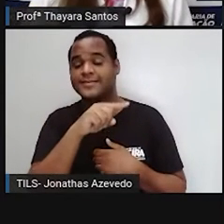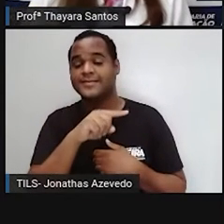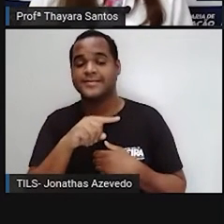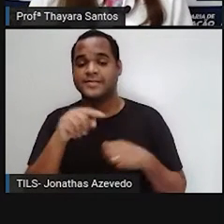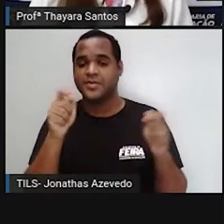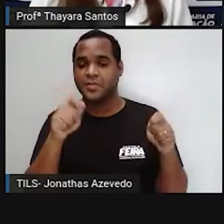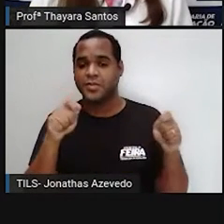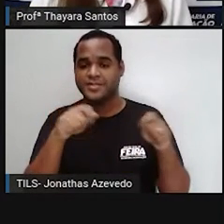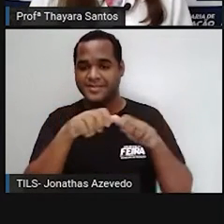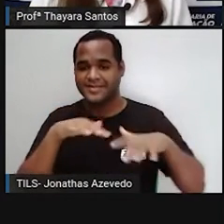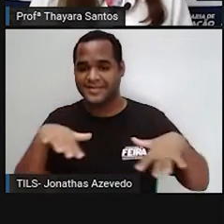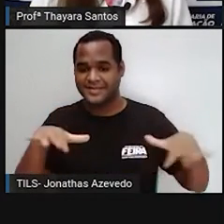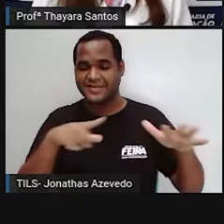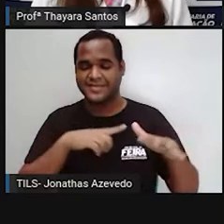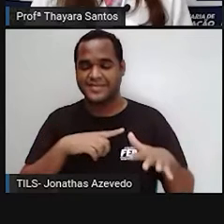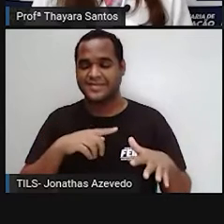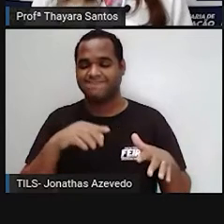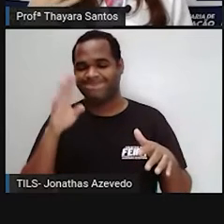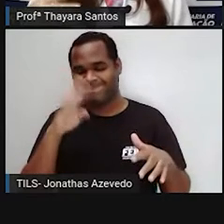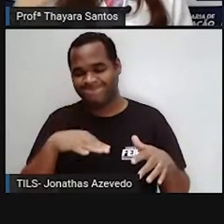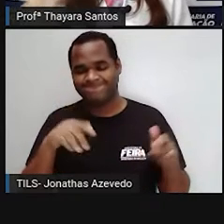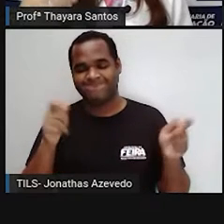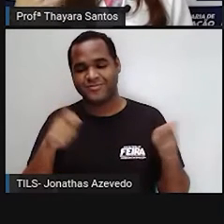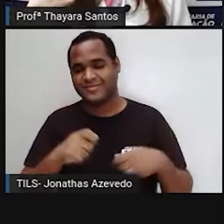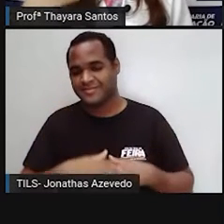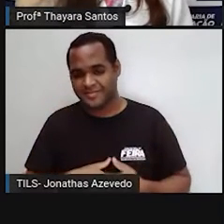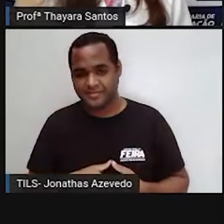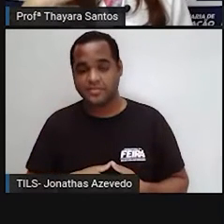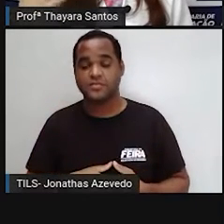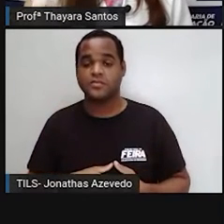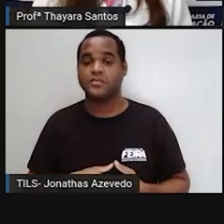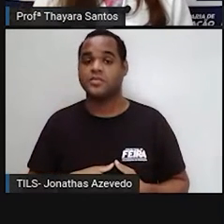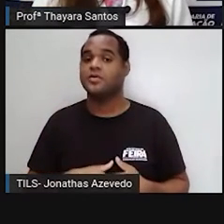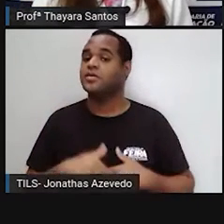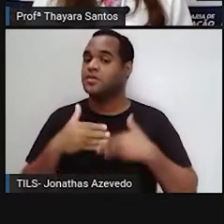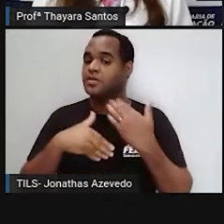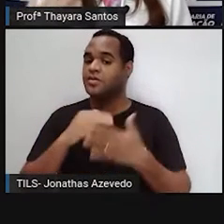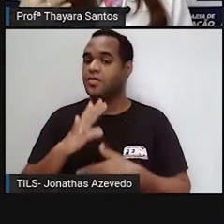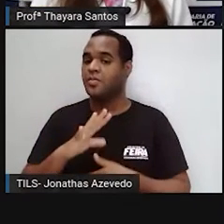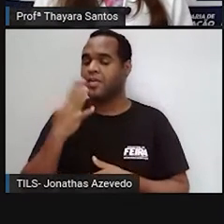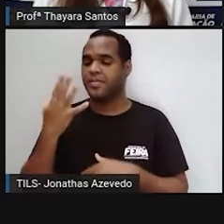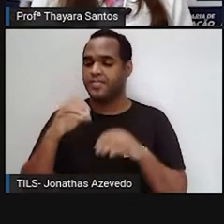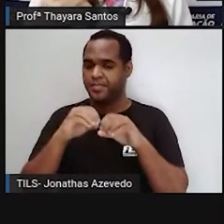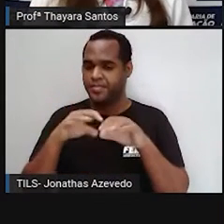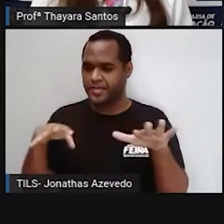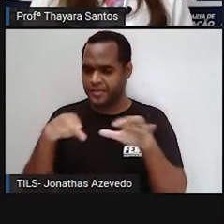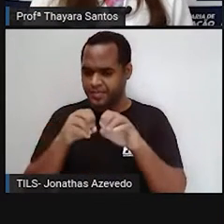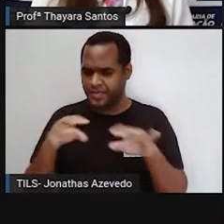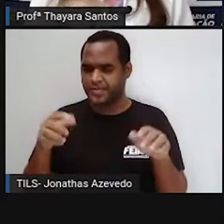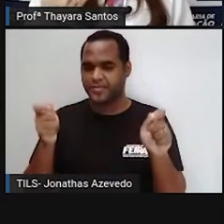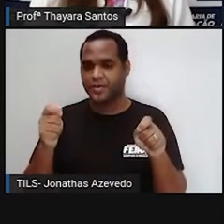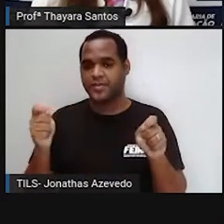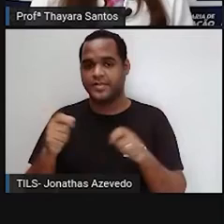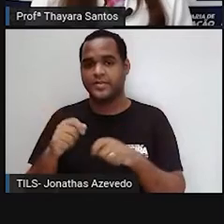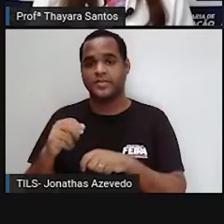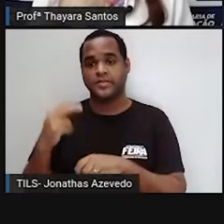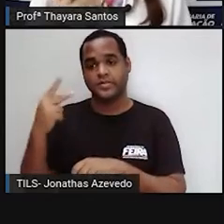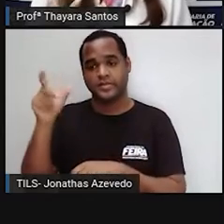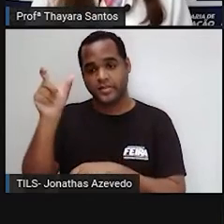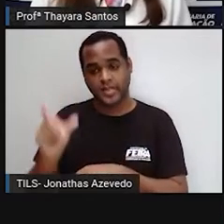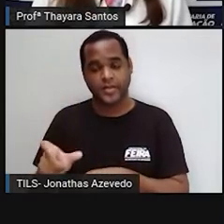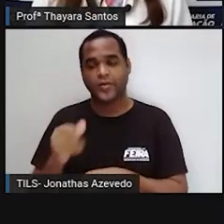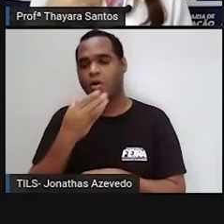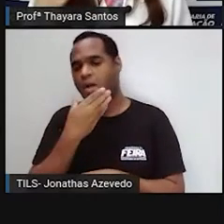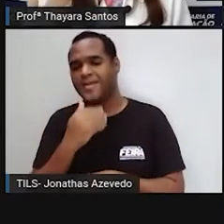prejudica essa camada de ozônio. Então, isso tudo vem sendo intensificado por causa das ações antrópicas, das